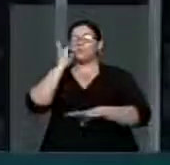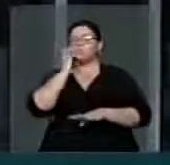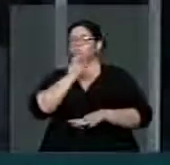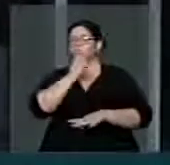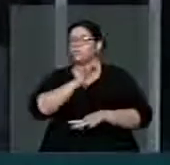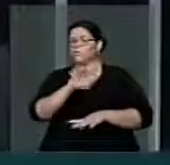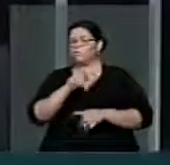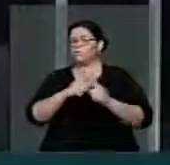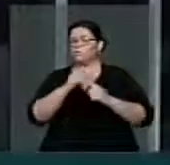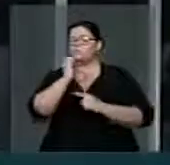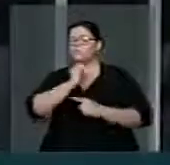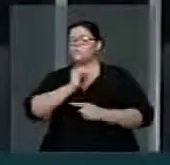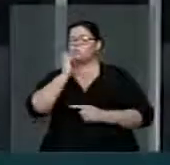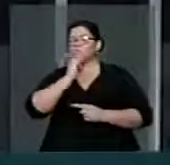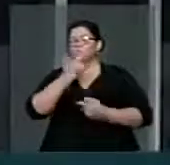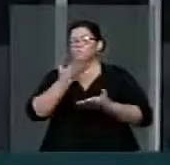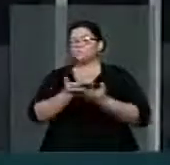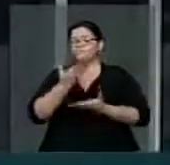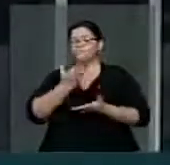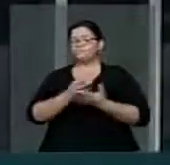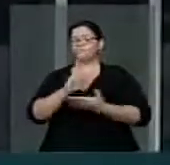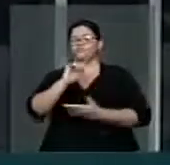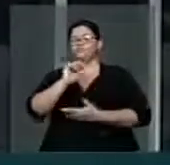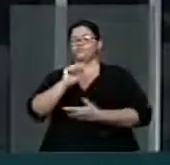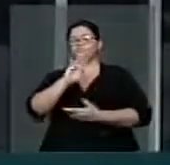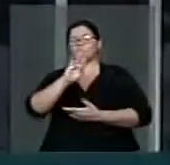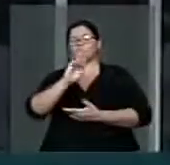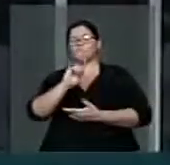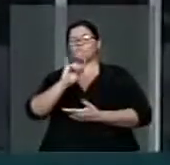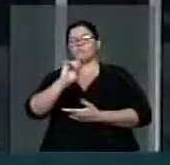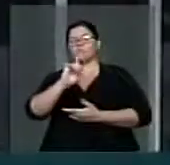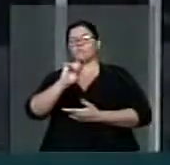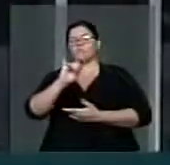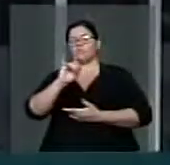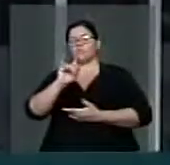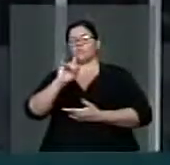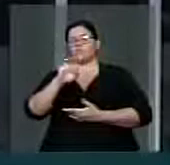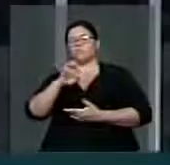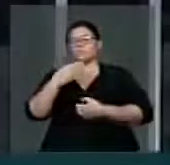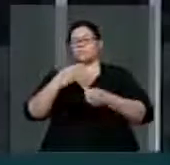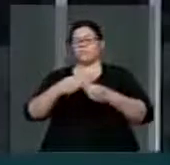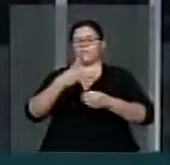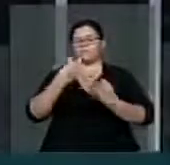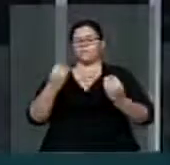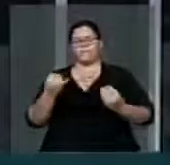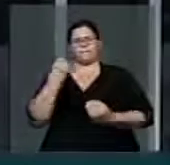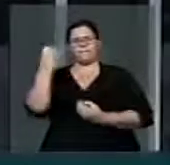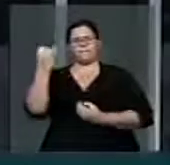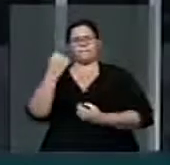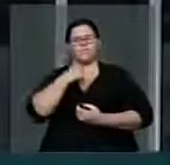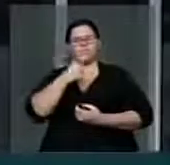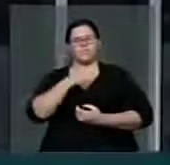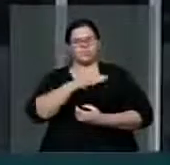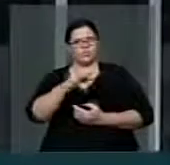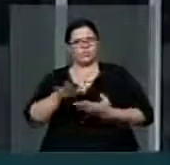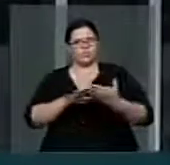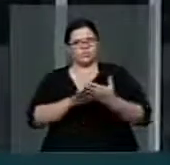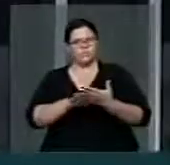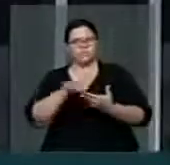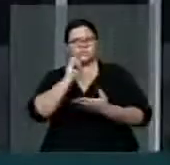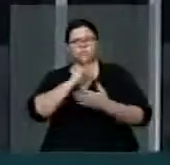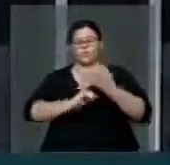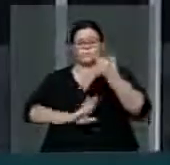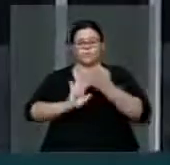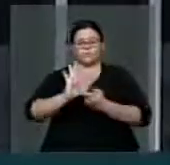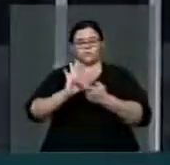Vejam, o estudo de viabilidade municipal, muito importante, sem dúvida, no projeto,